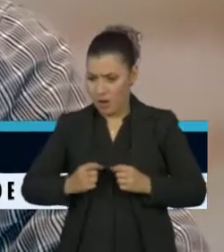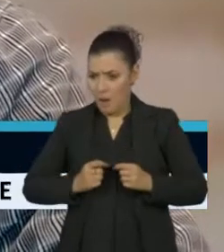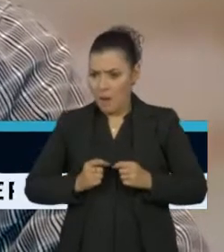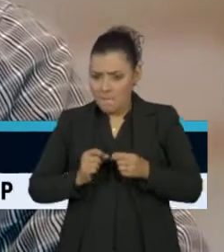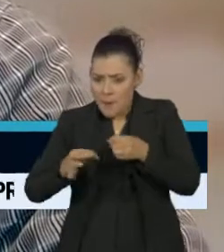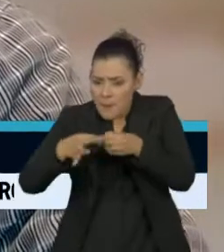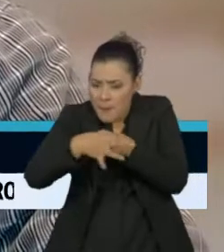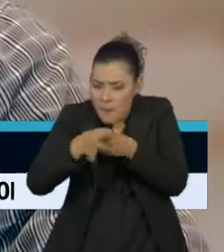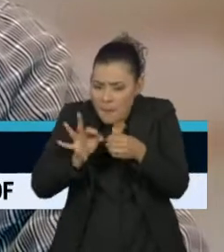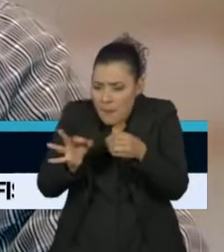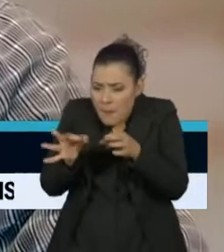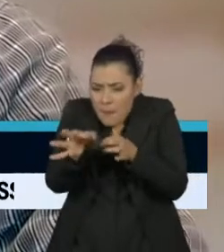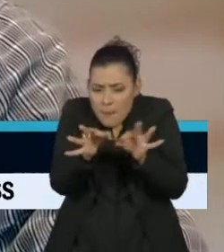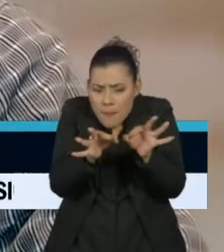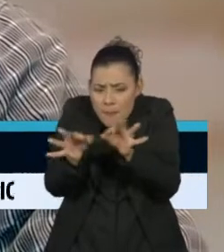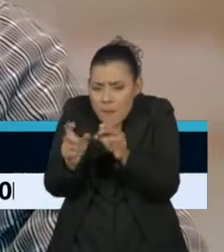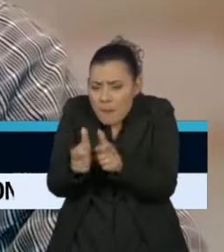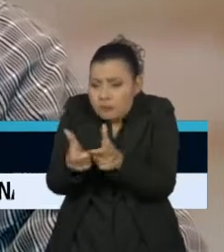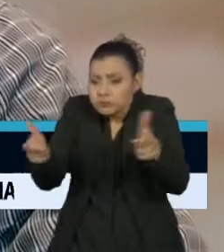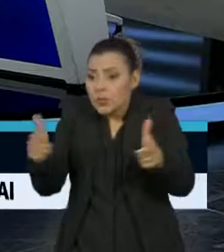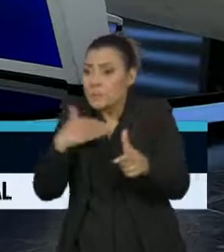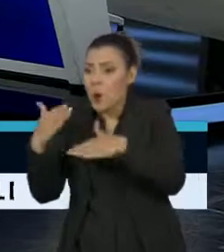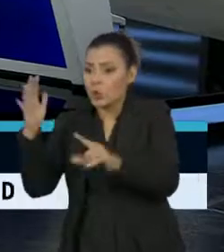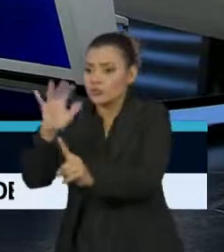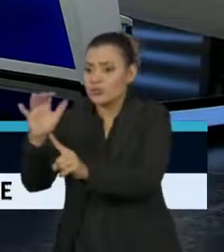associado com uma maior mortalidade.